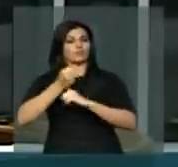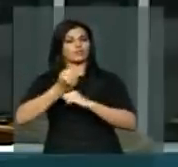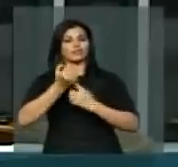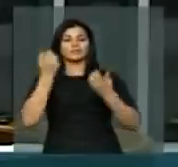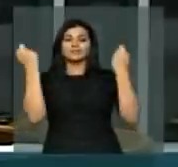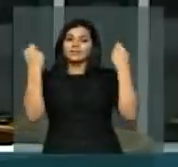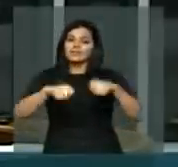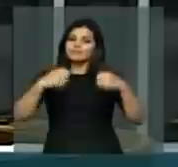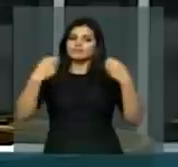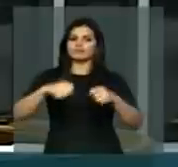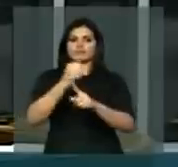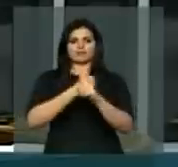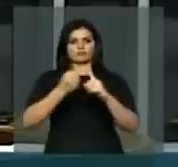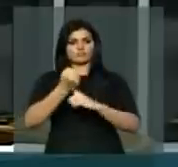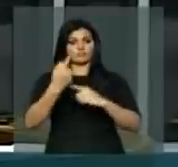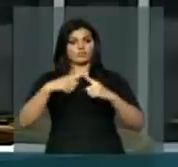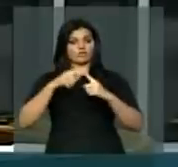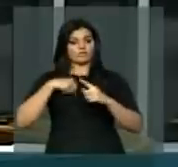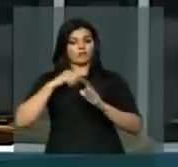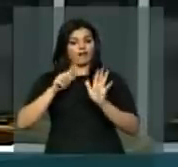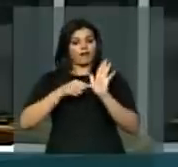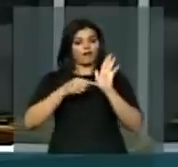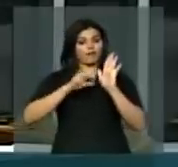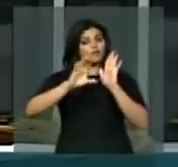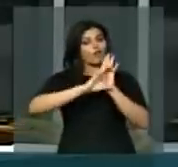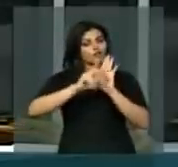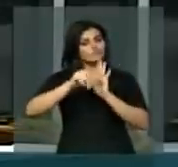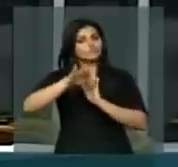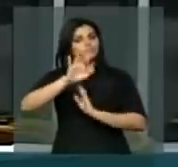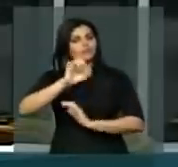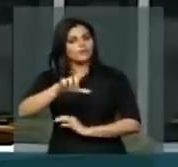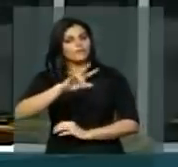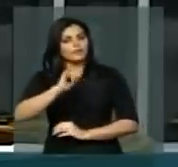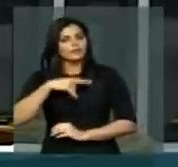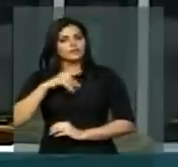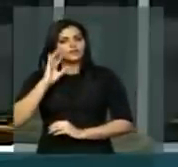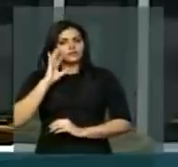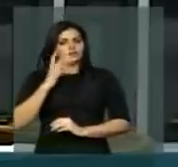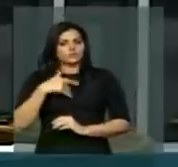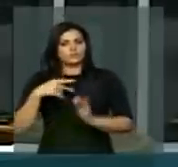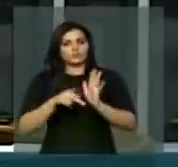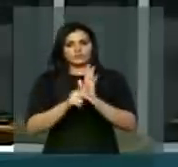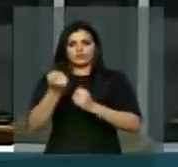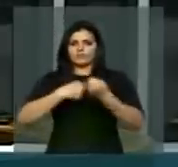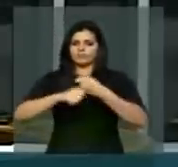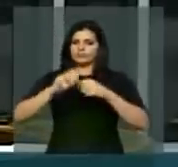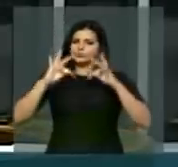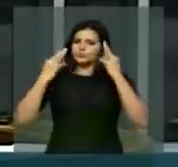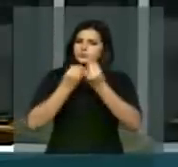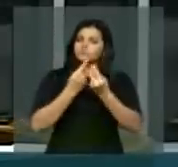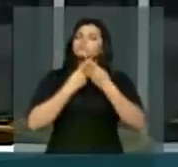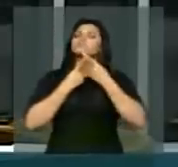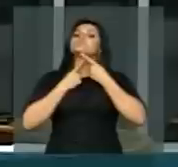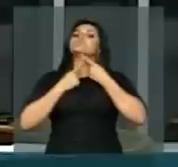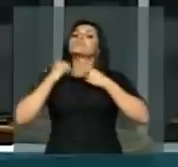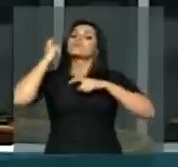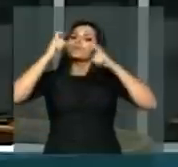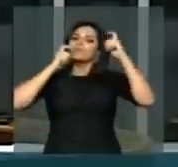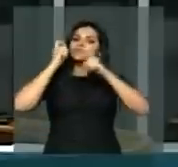angústias, ele reflita e dê uma solução para as angústias e as preocupações da sociedade.